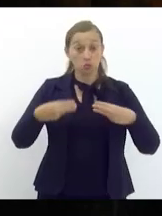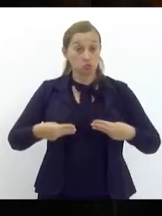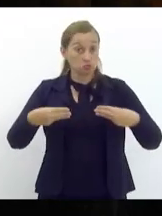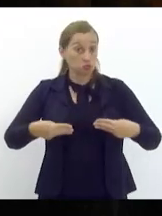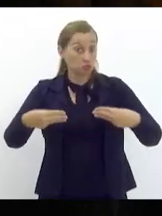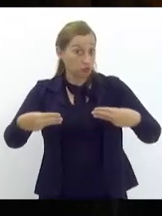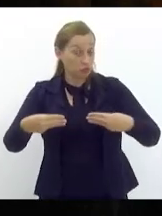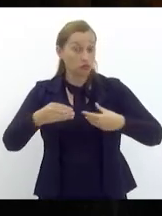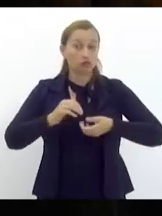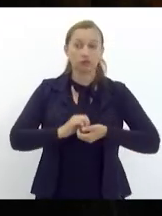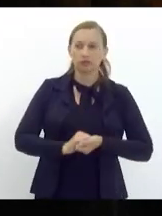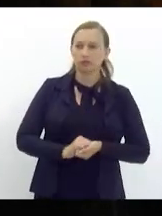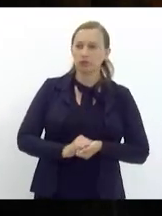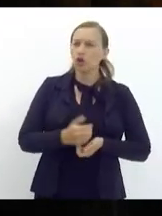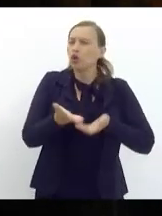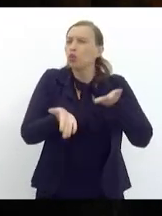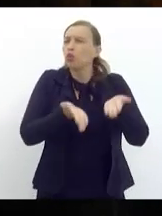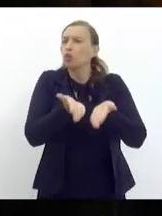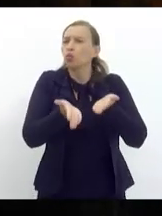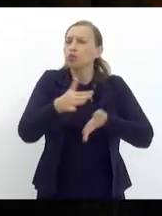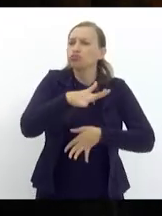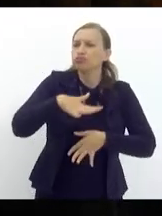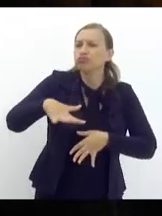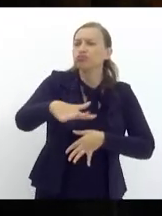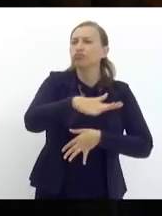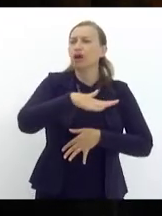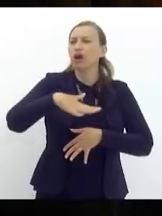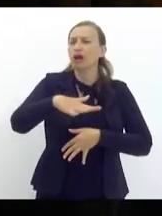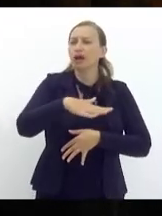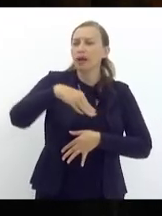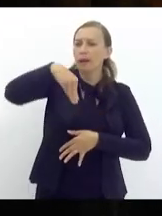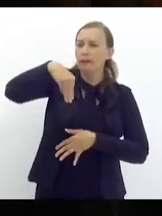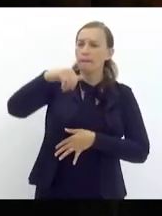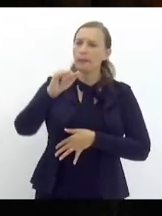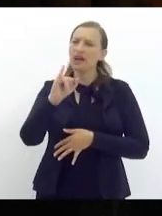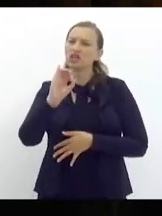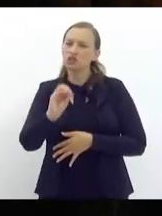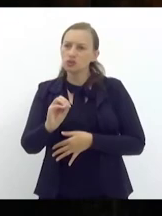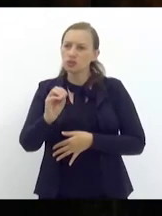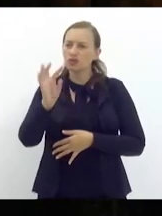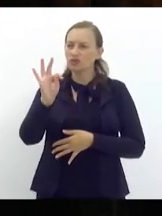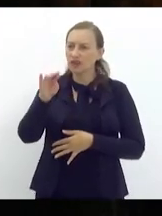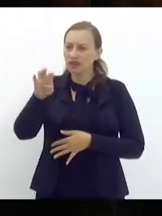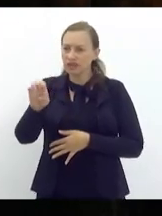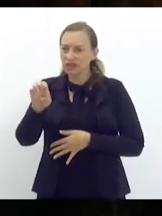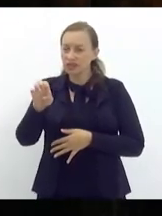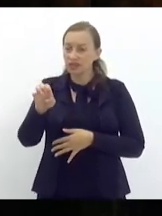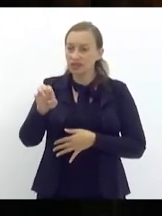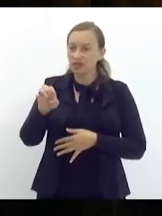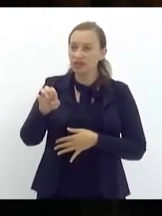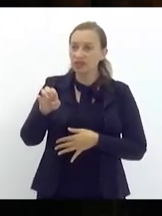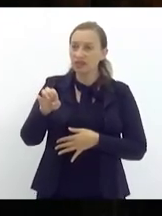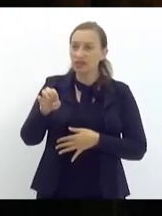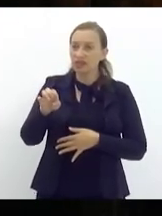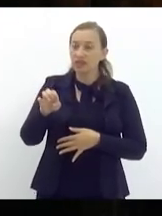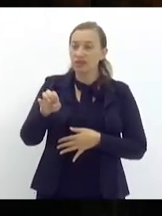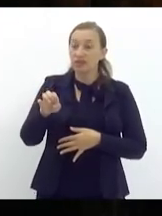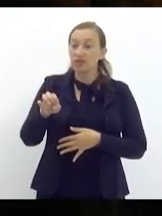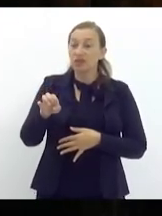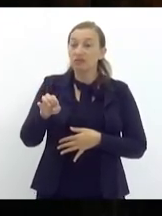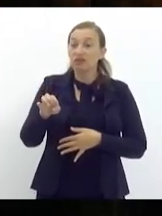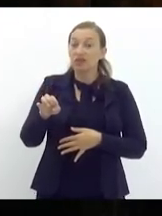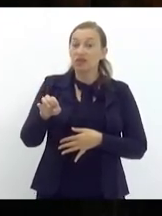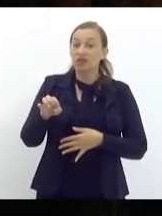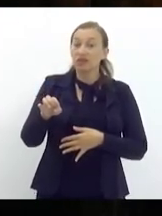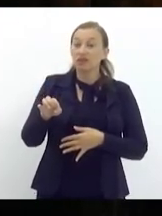que cuida dessa área ministro Márcio França vem empurrando essa questão com a barriga